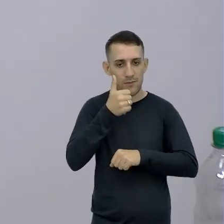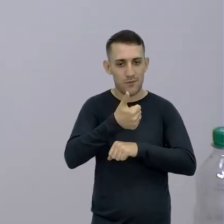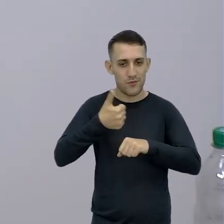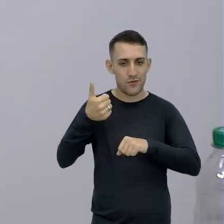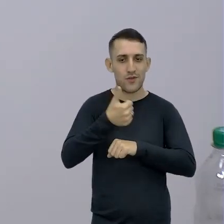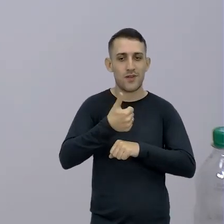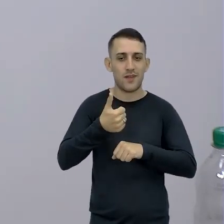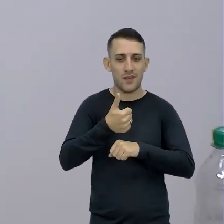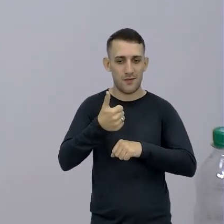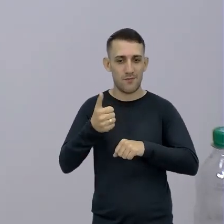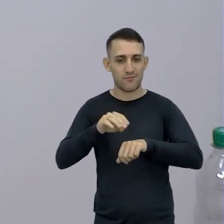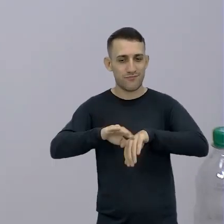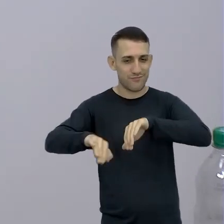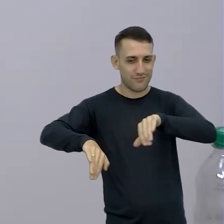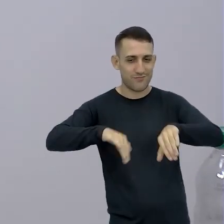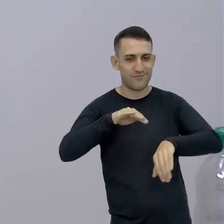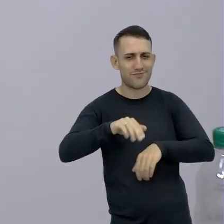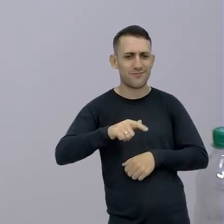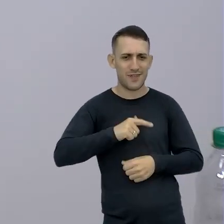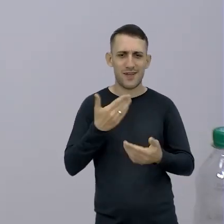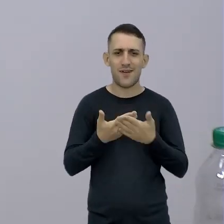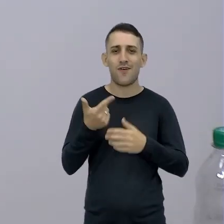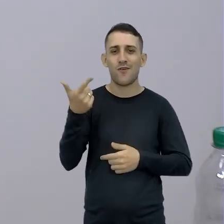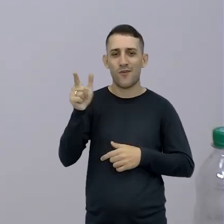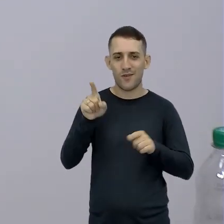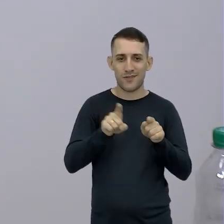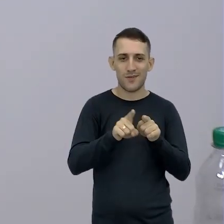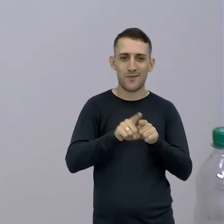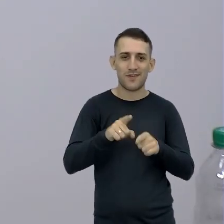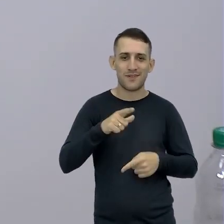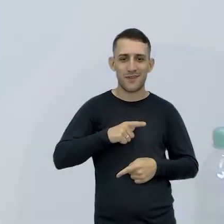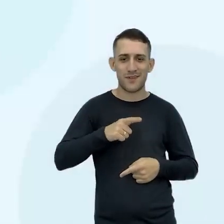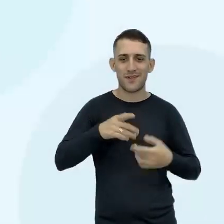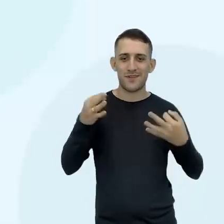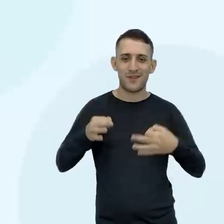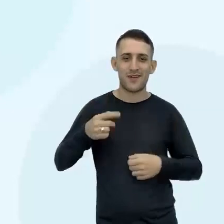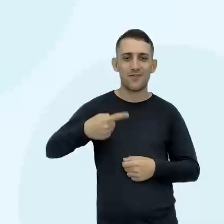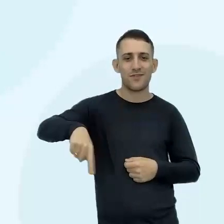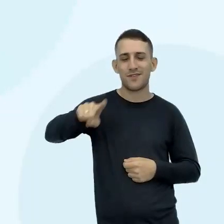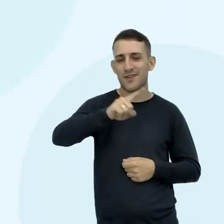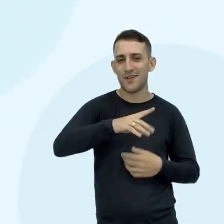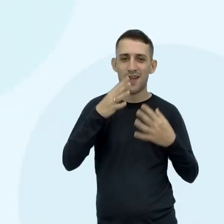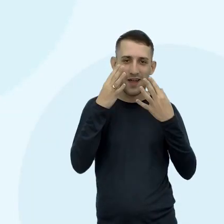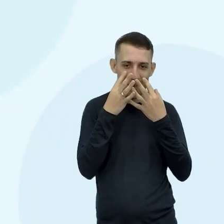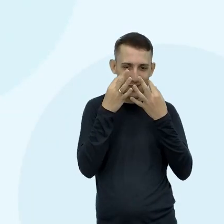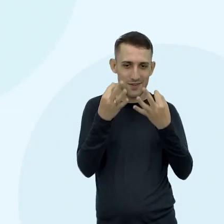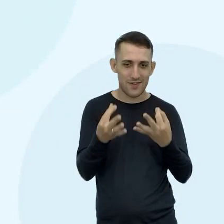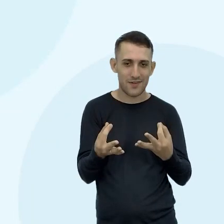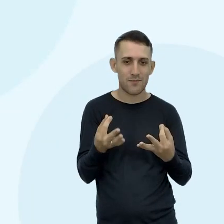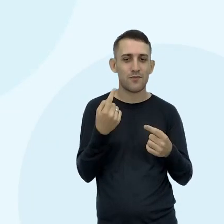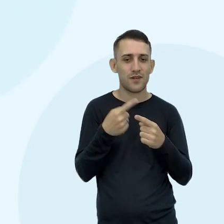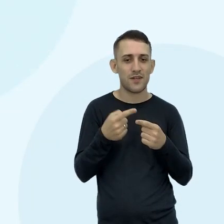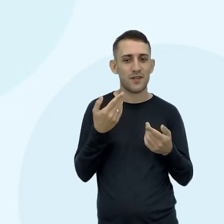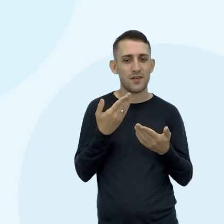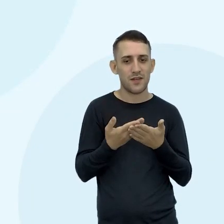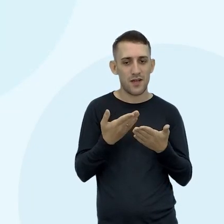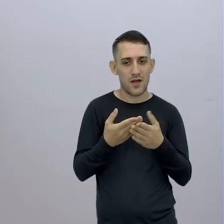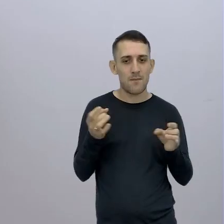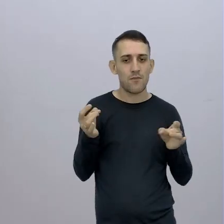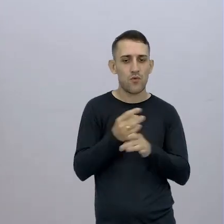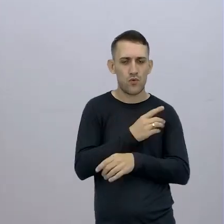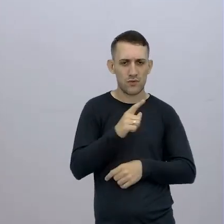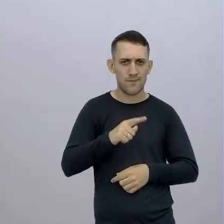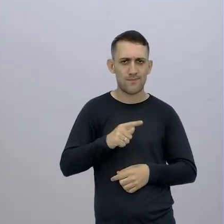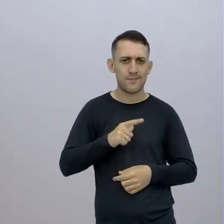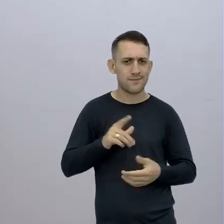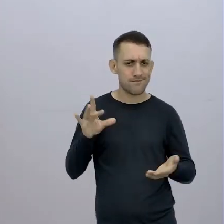aulas E vai ter uma aula Sobre isso ainda, né Isso Olha, então Fique atento Nosso estudantes aí Vai ter uma aula Daqui Uma mergulhadora De